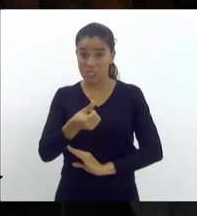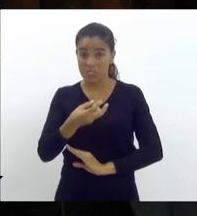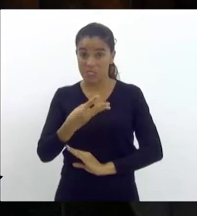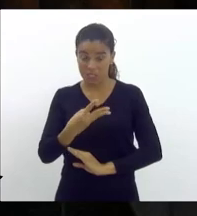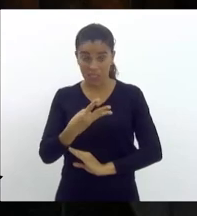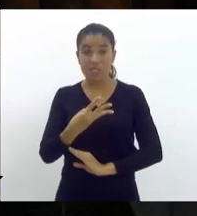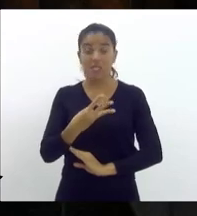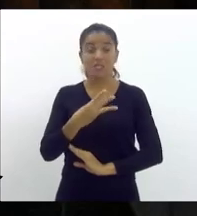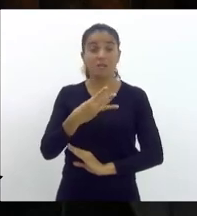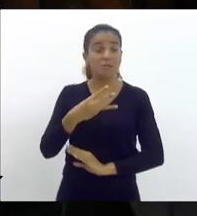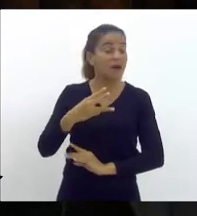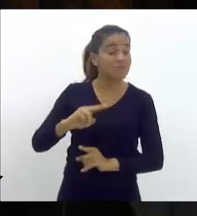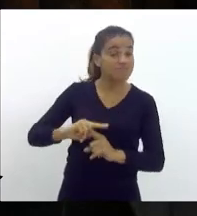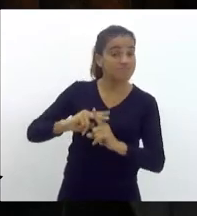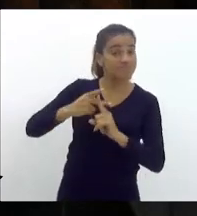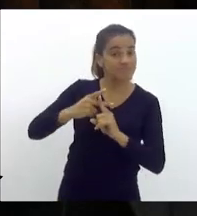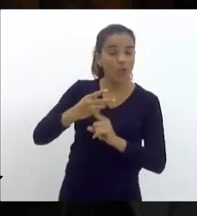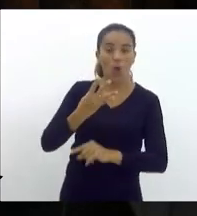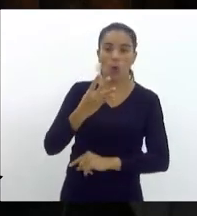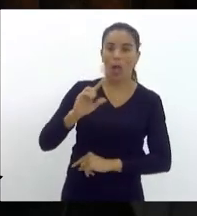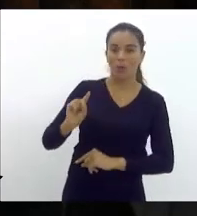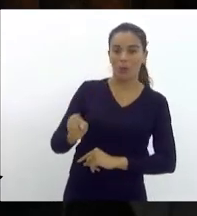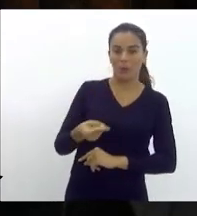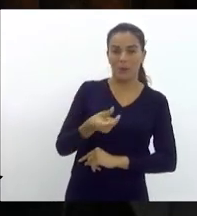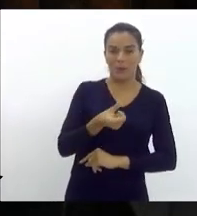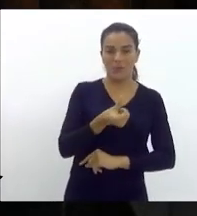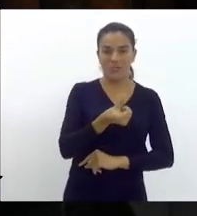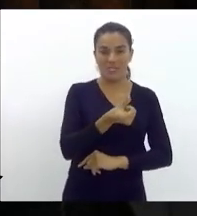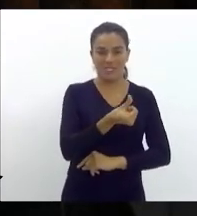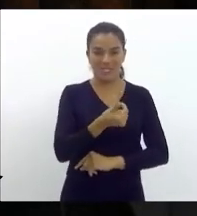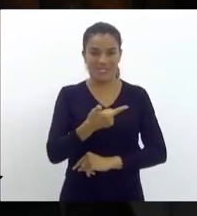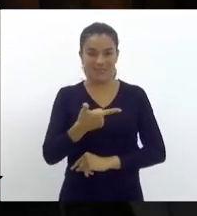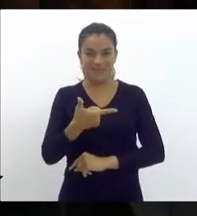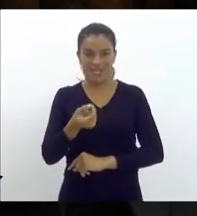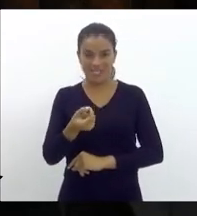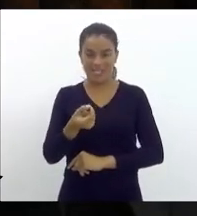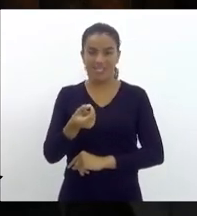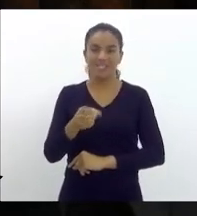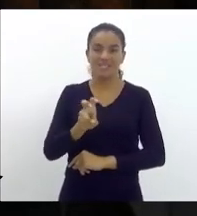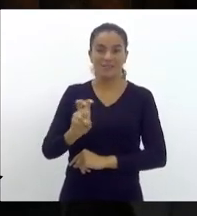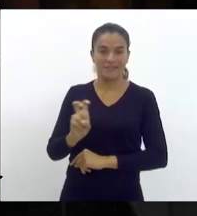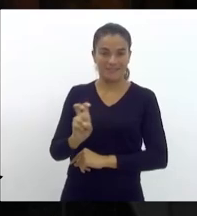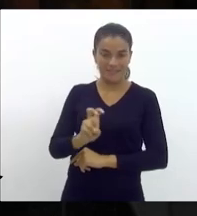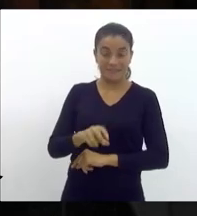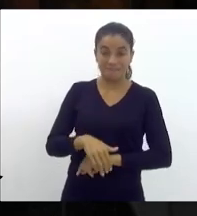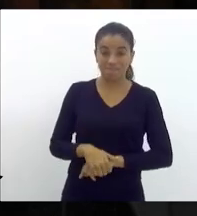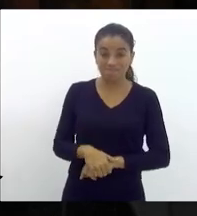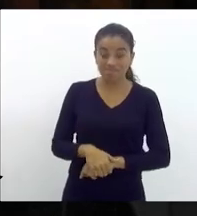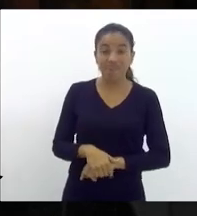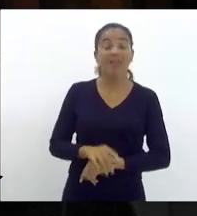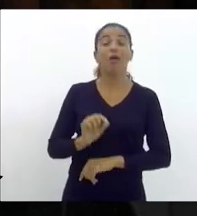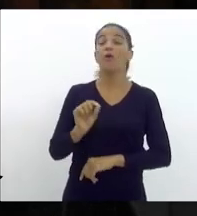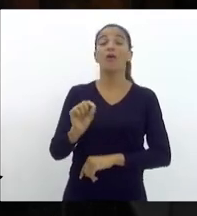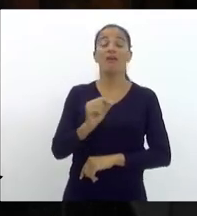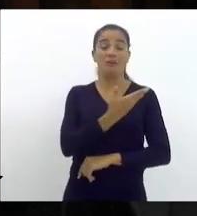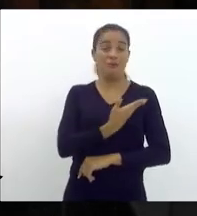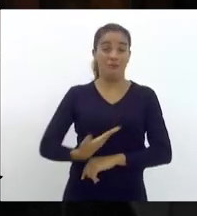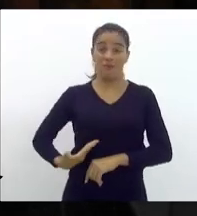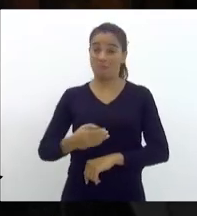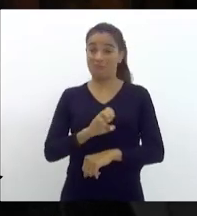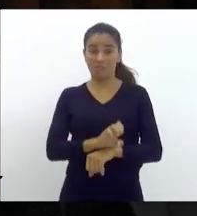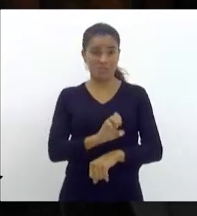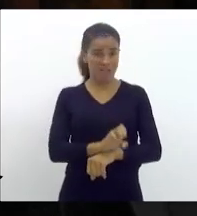para 4.420,55. Ocorre que o governo do Estado